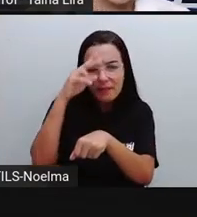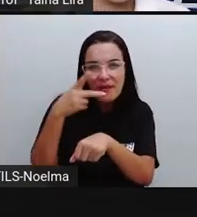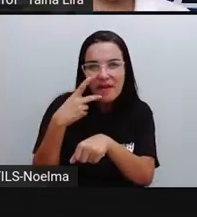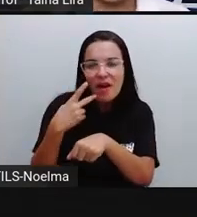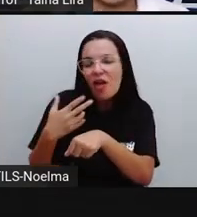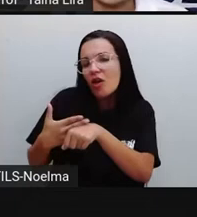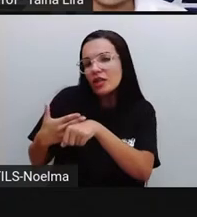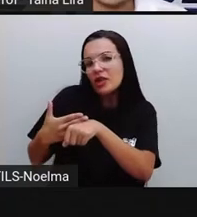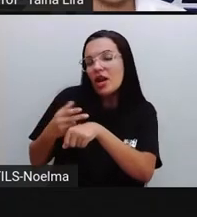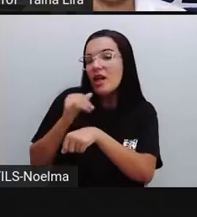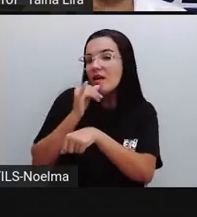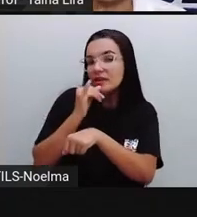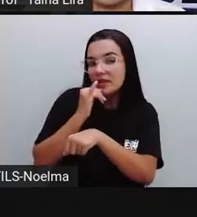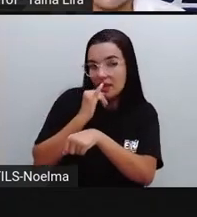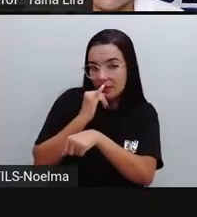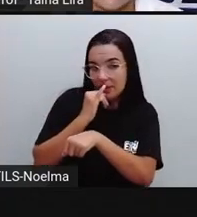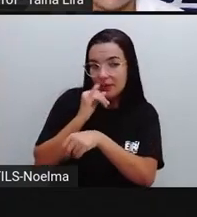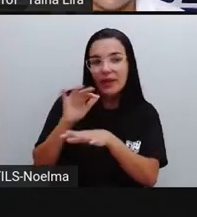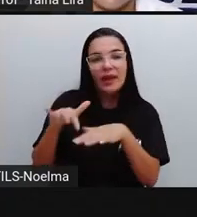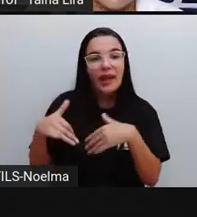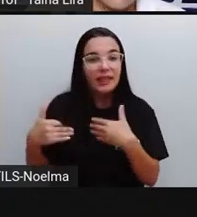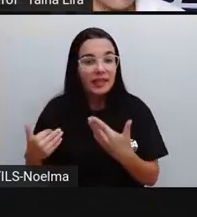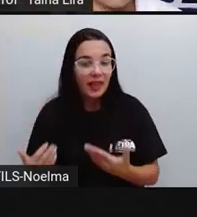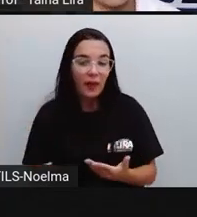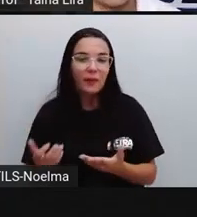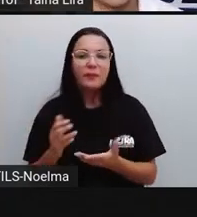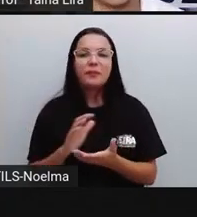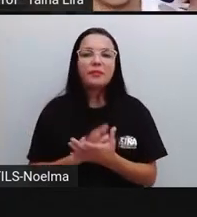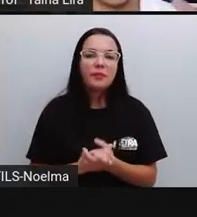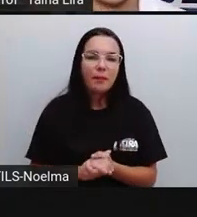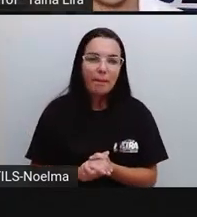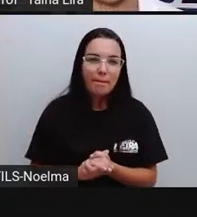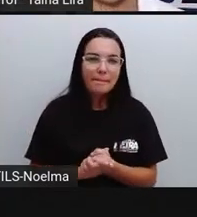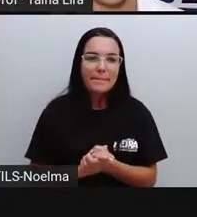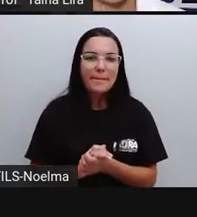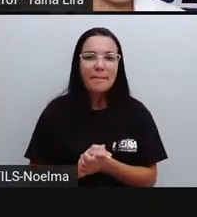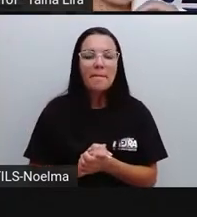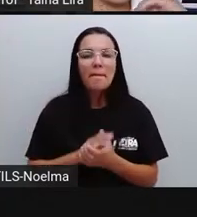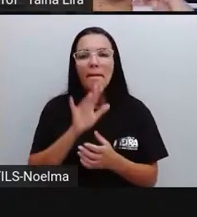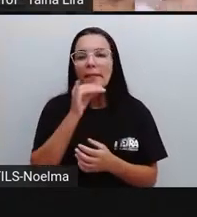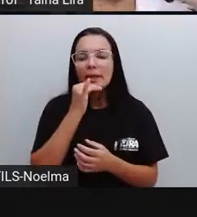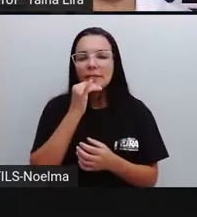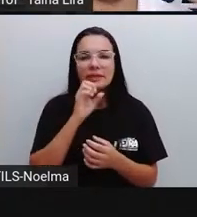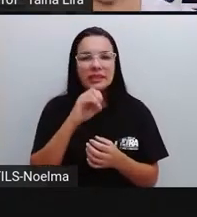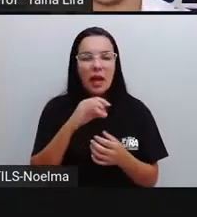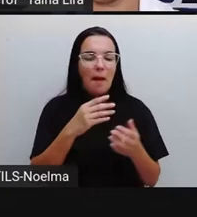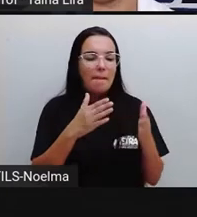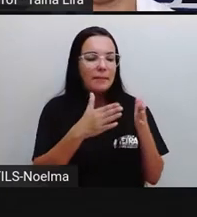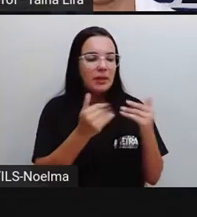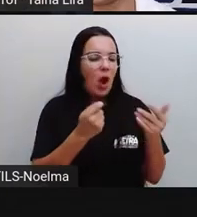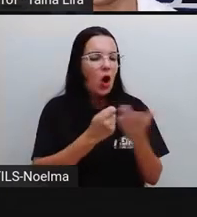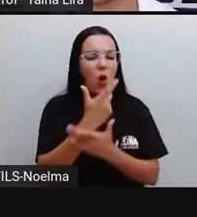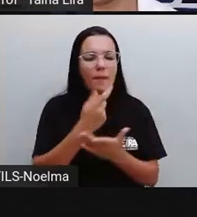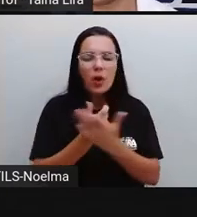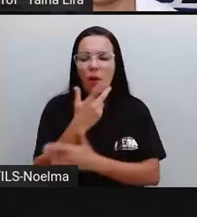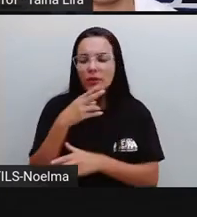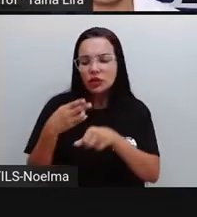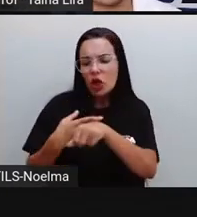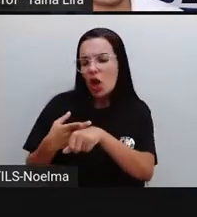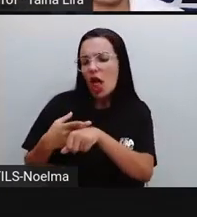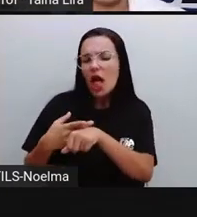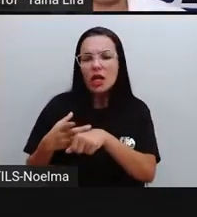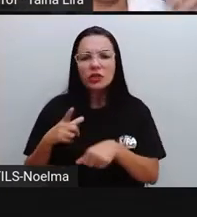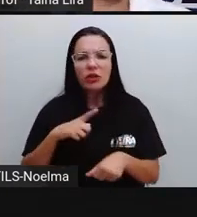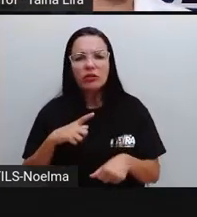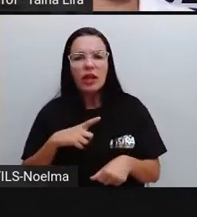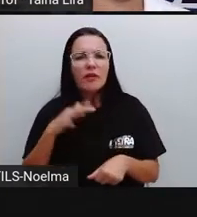lá no início da aula, né? Ó, compre esse chocolate, ele é assim, ele tem